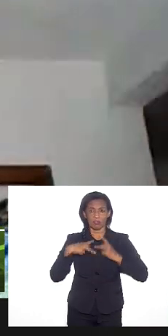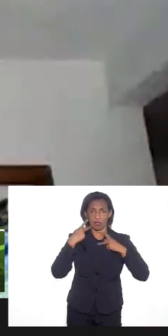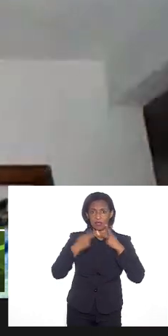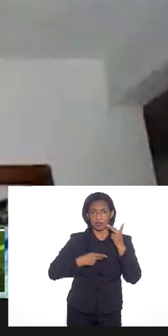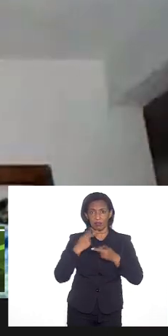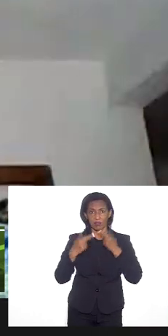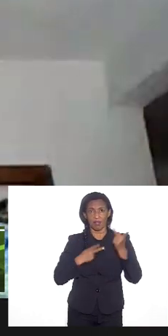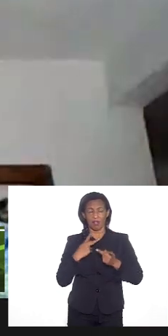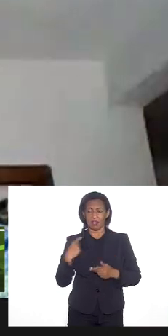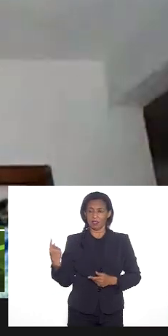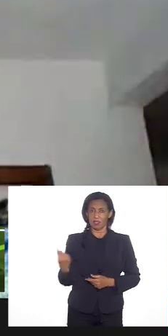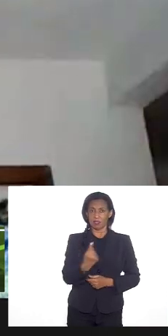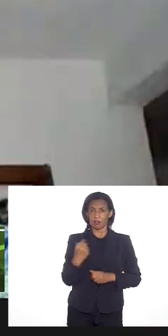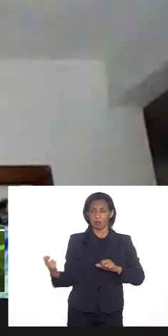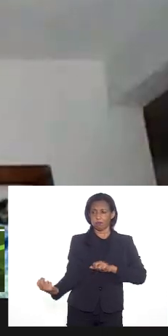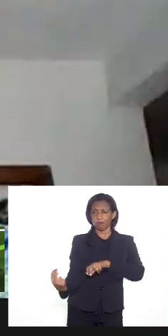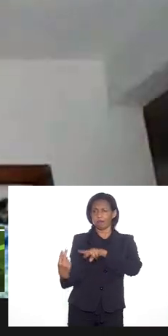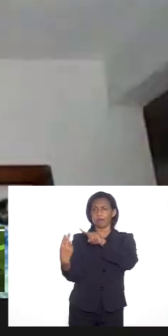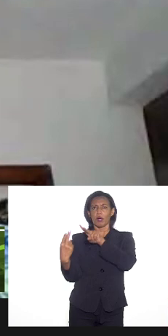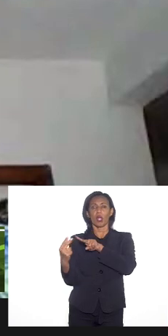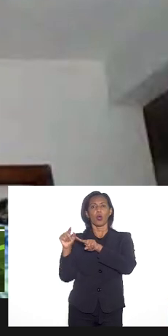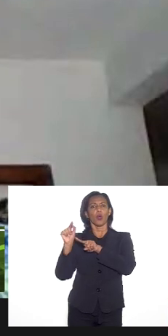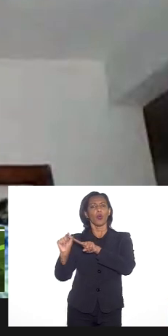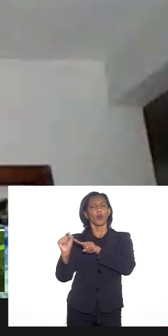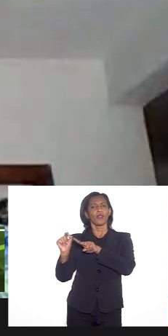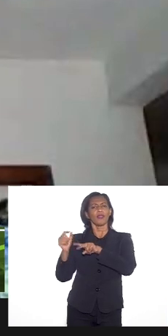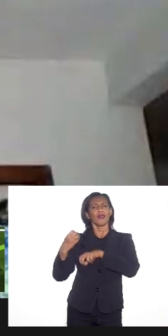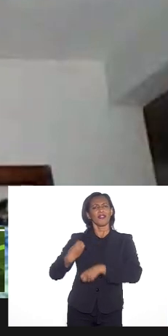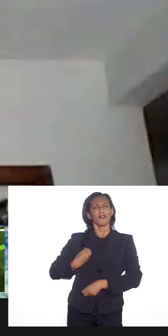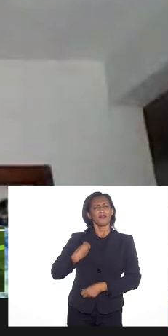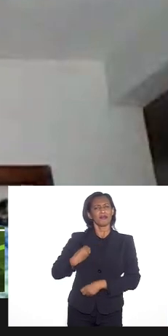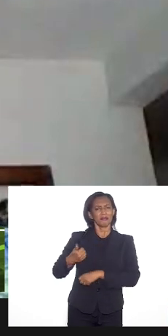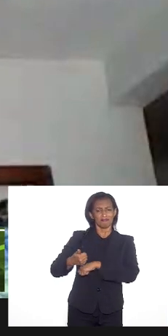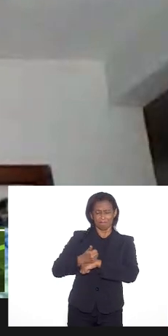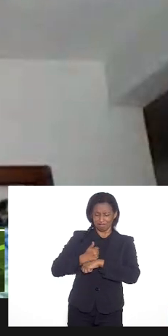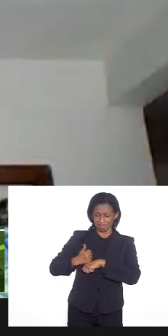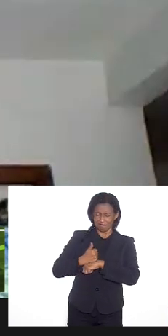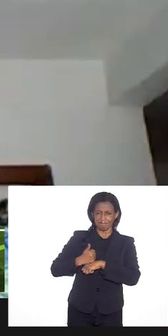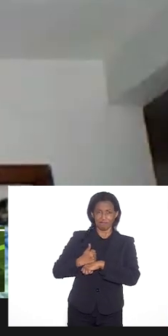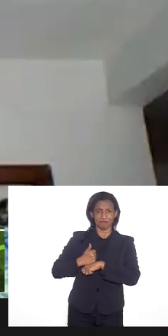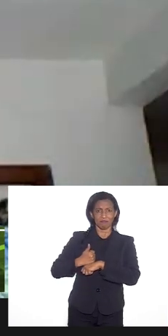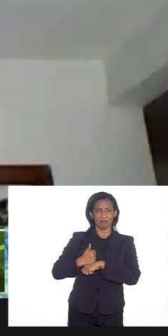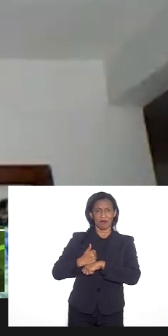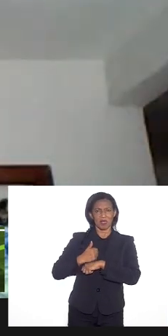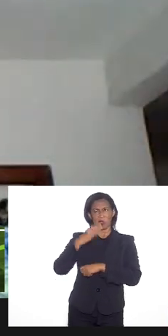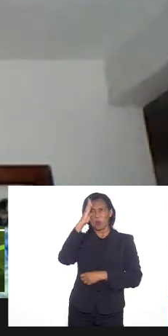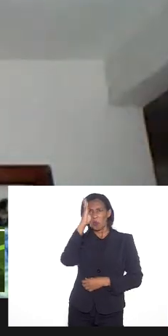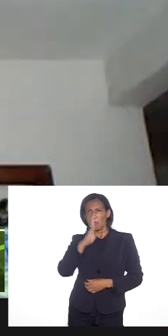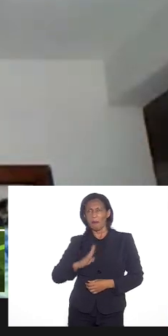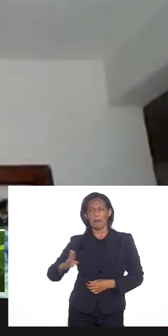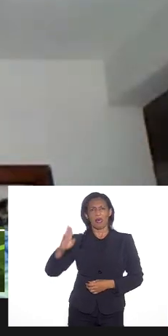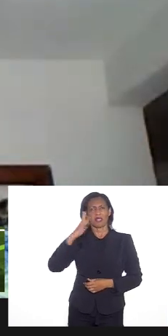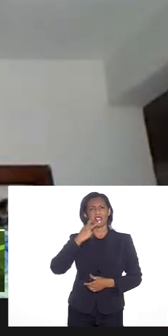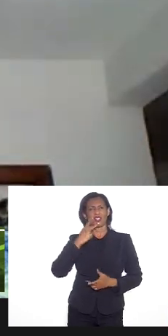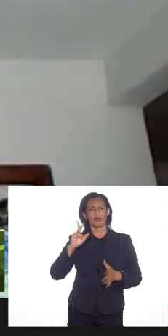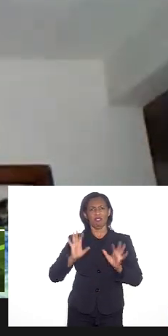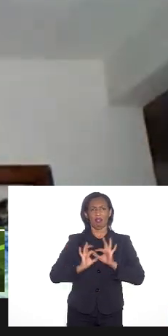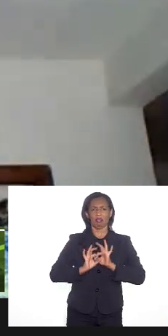sem o nosso olhar do que seja viver dignamente um país que se diz democrático de direito